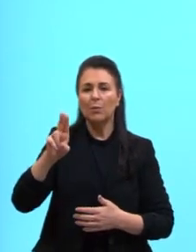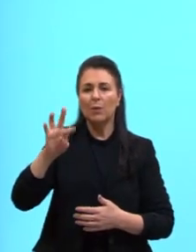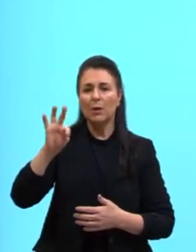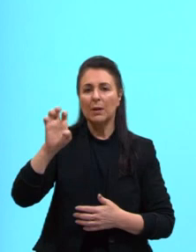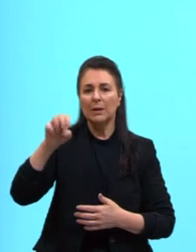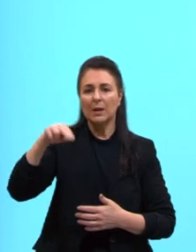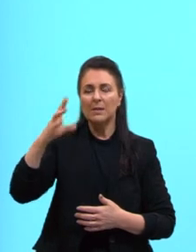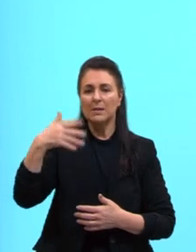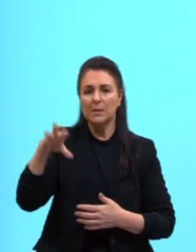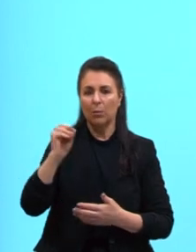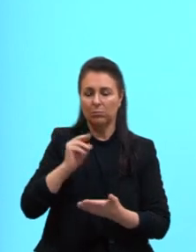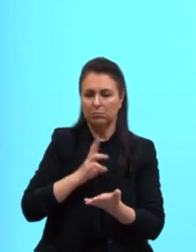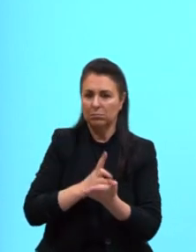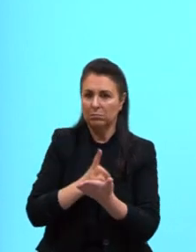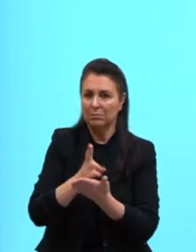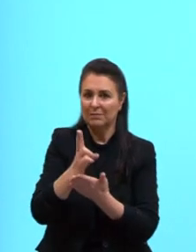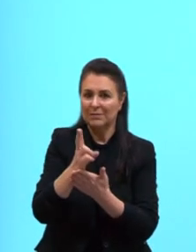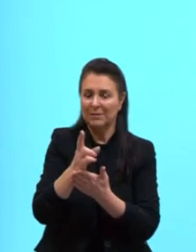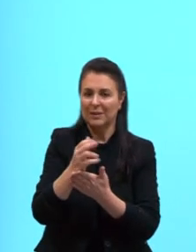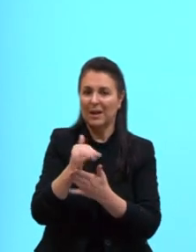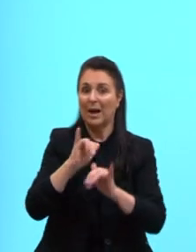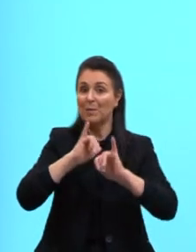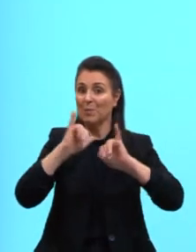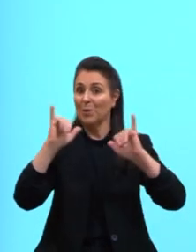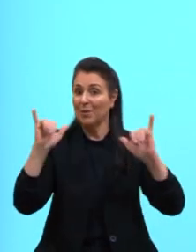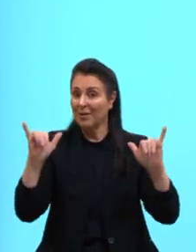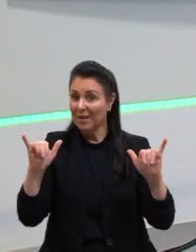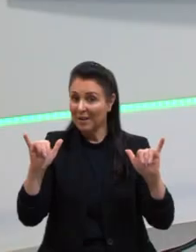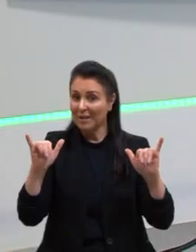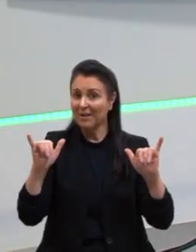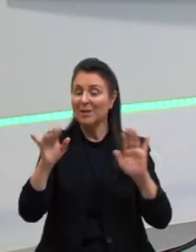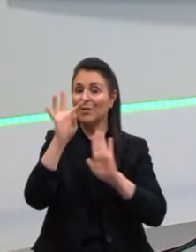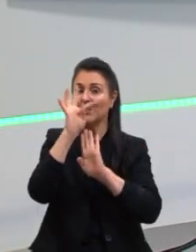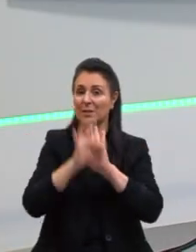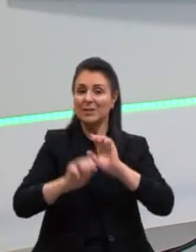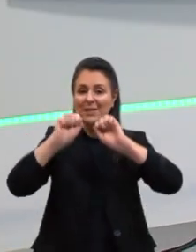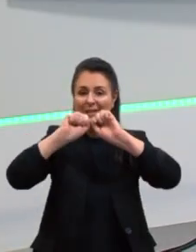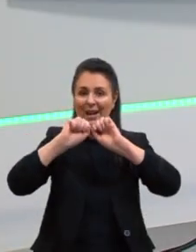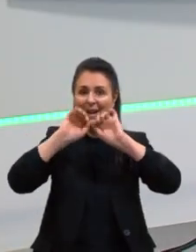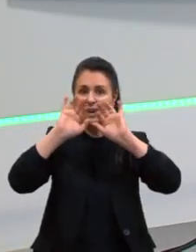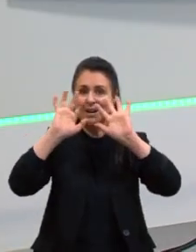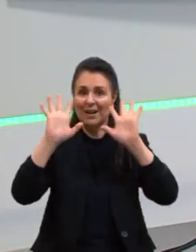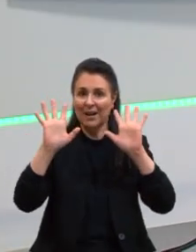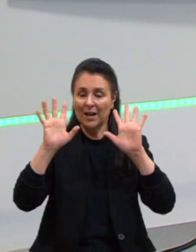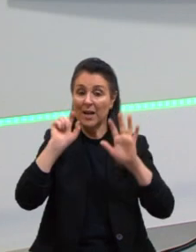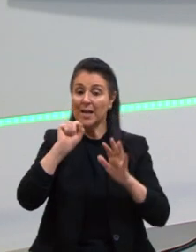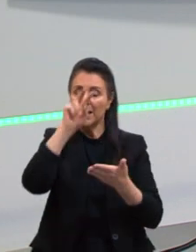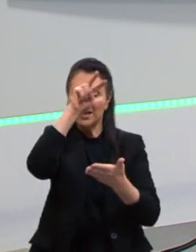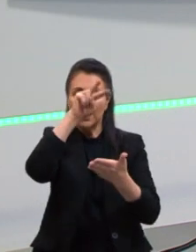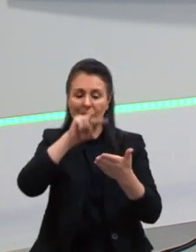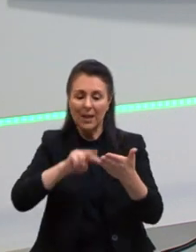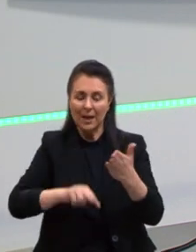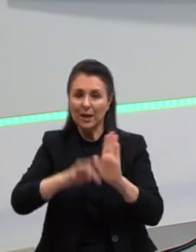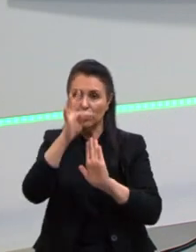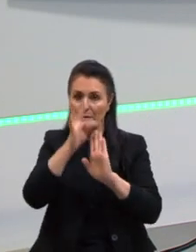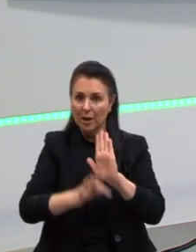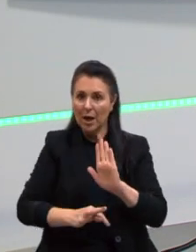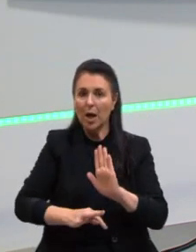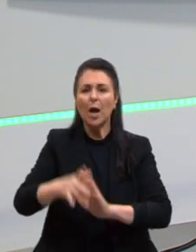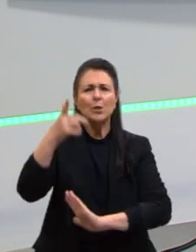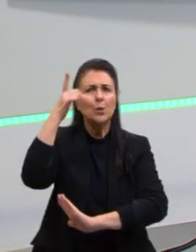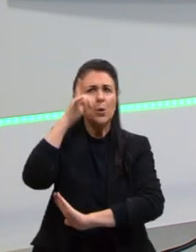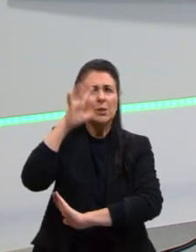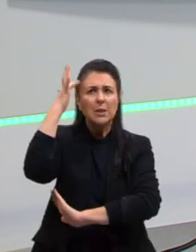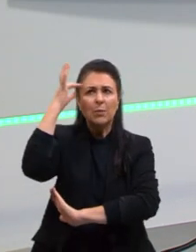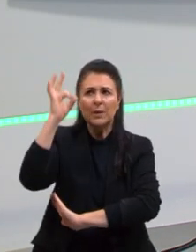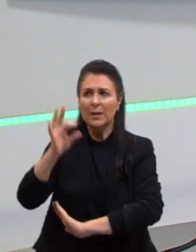importância da informação que eu dou no meu texto é que ela seja clara e que o meu leitor consiga compreender essa